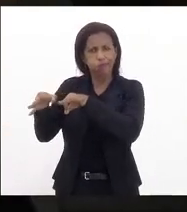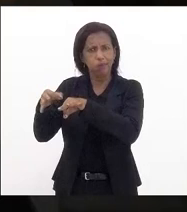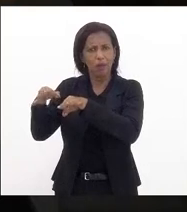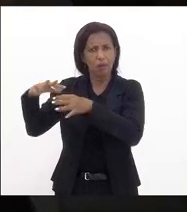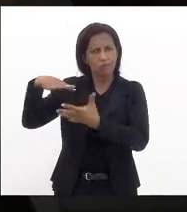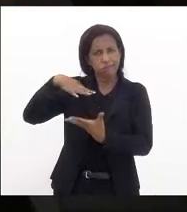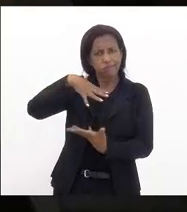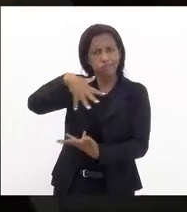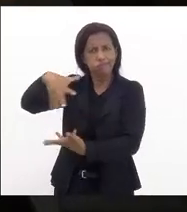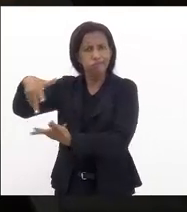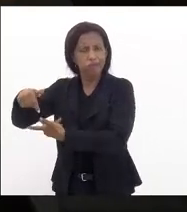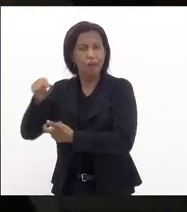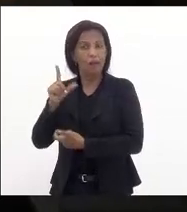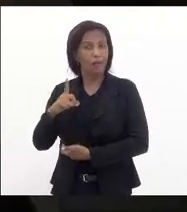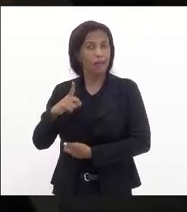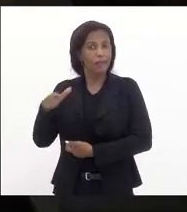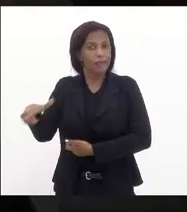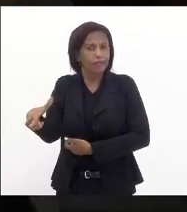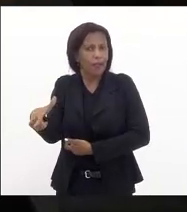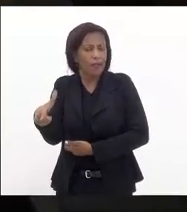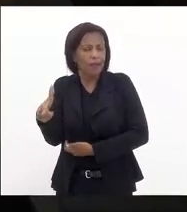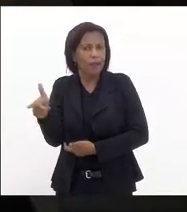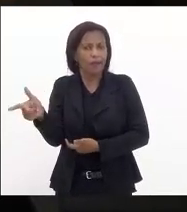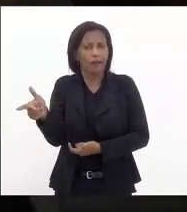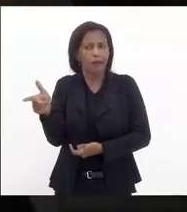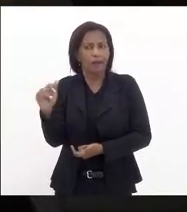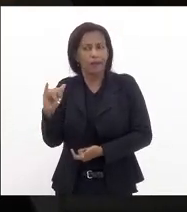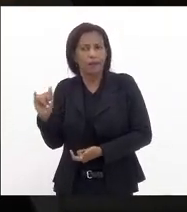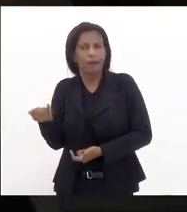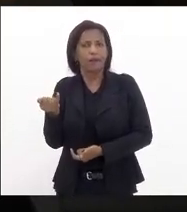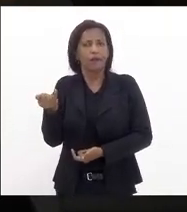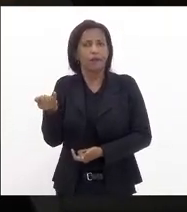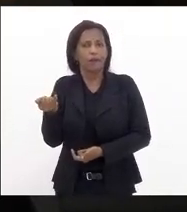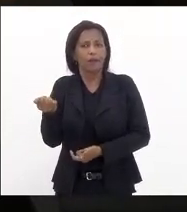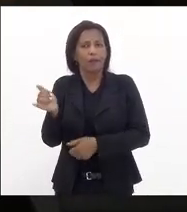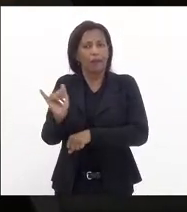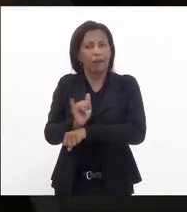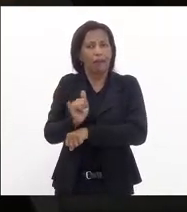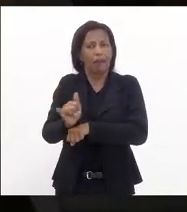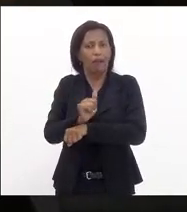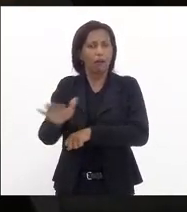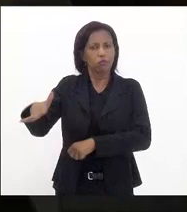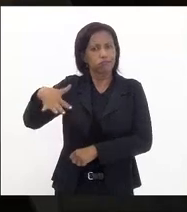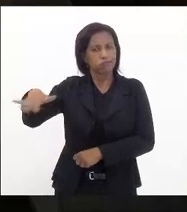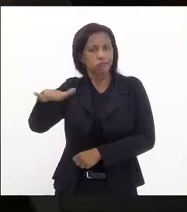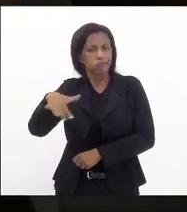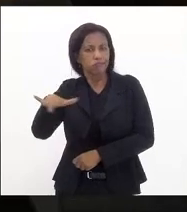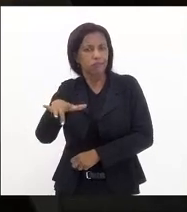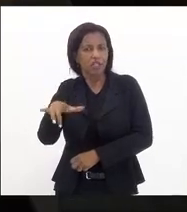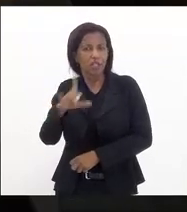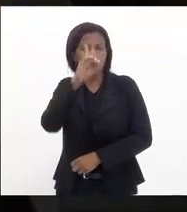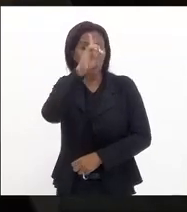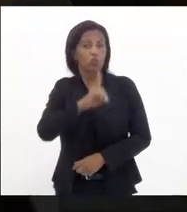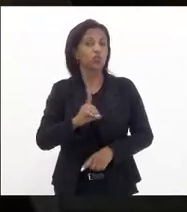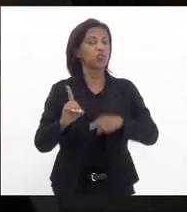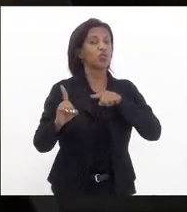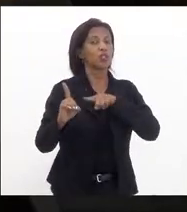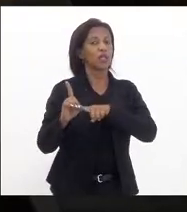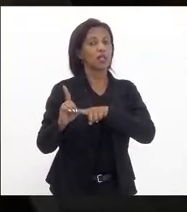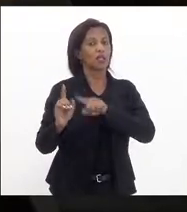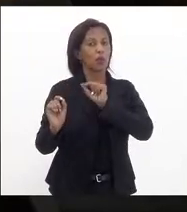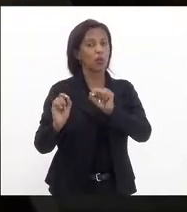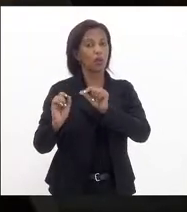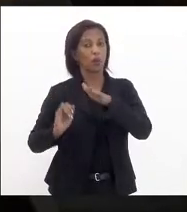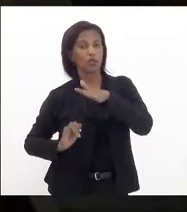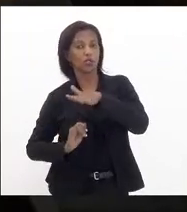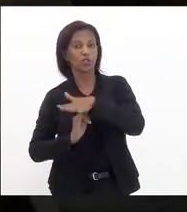digamos assim tem aquela prerrogativa do princípio da extraterritorialidade que no direito significa que é uma entidade uma